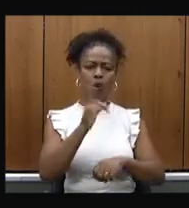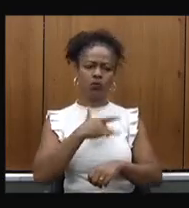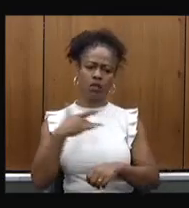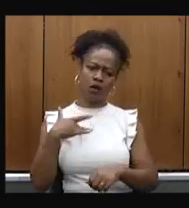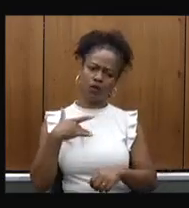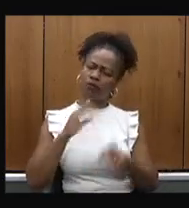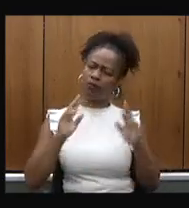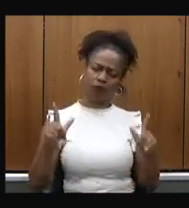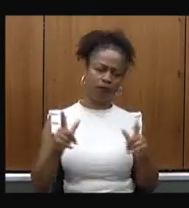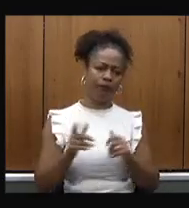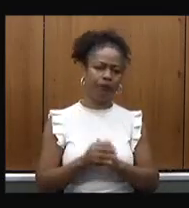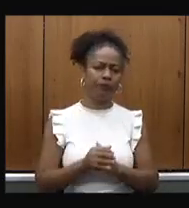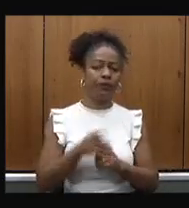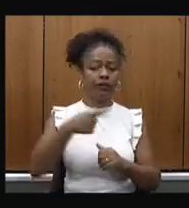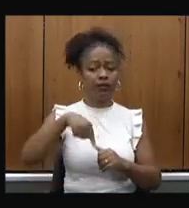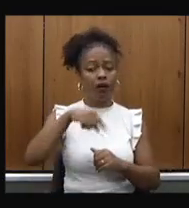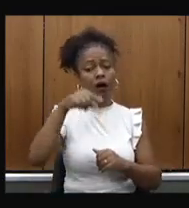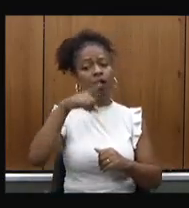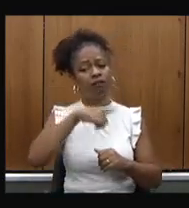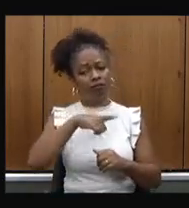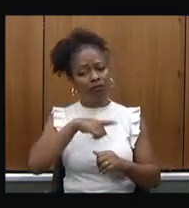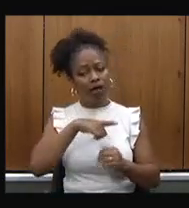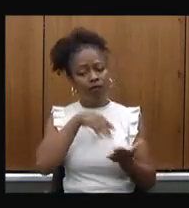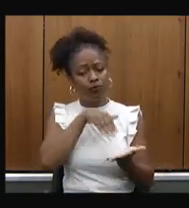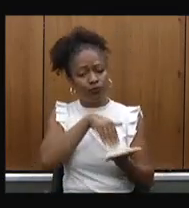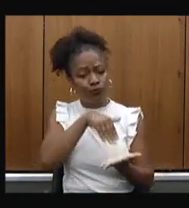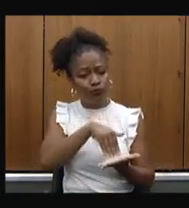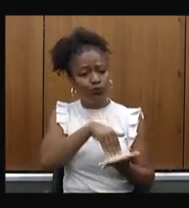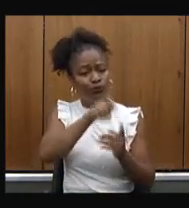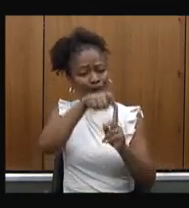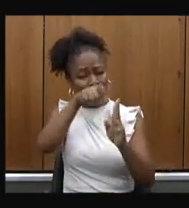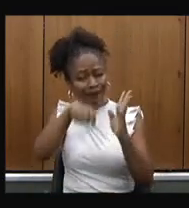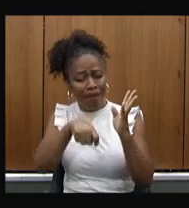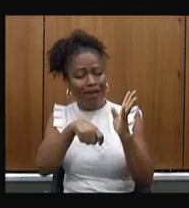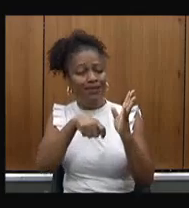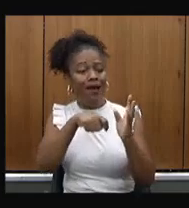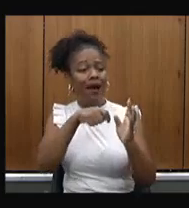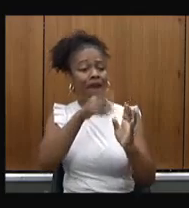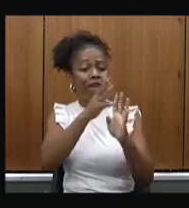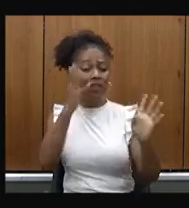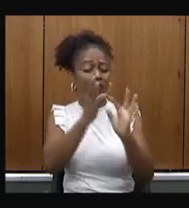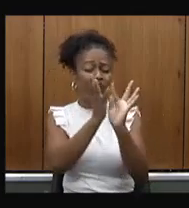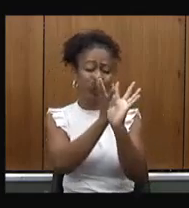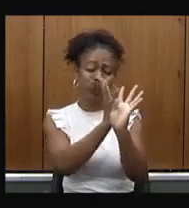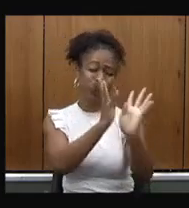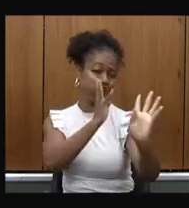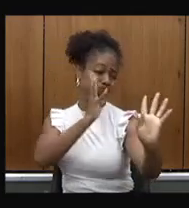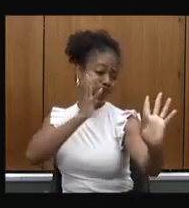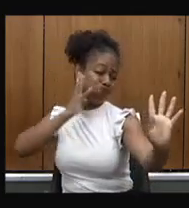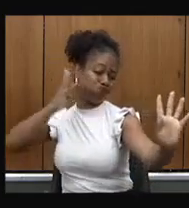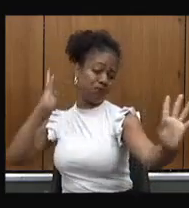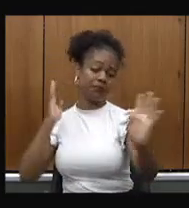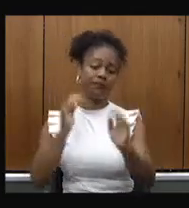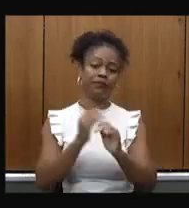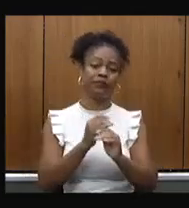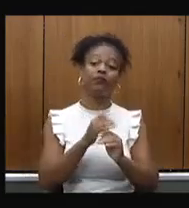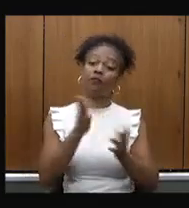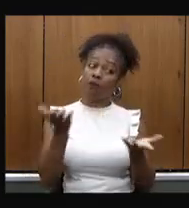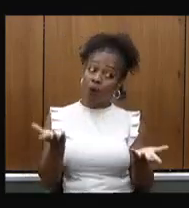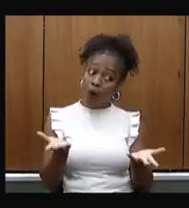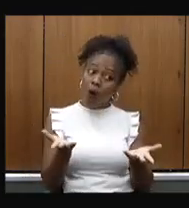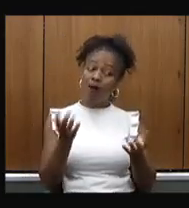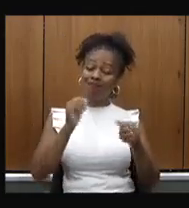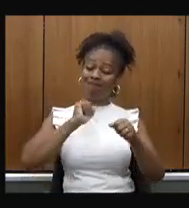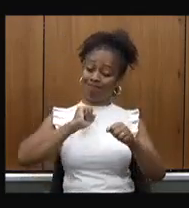nos últimos meses a fila só tem aumentado e olha que nós saímos do